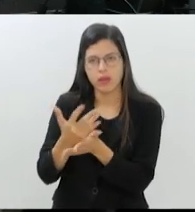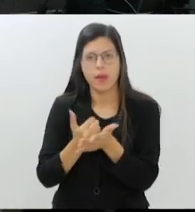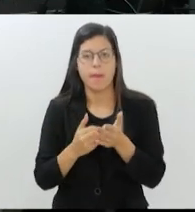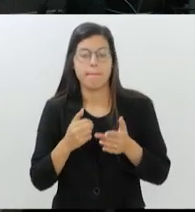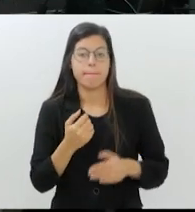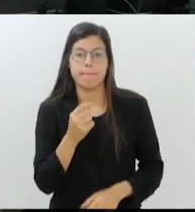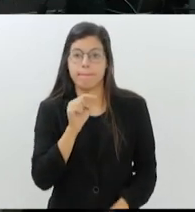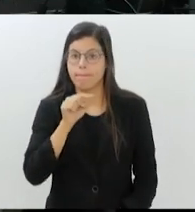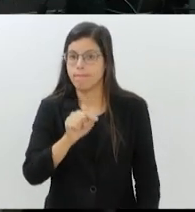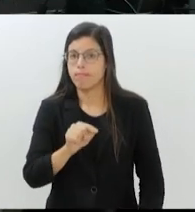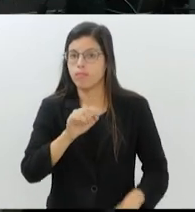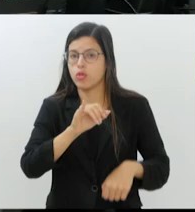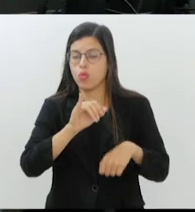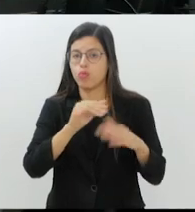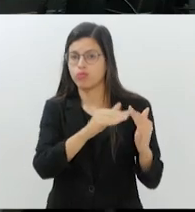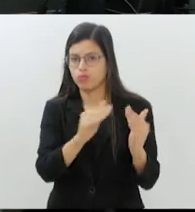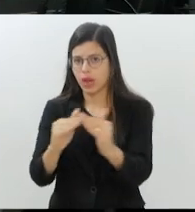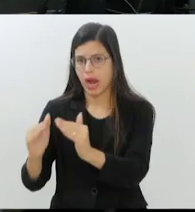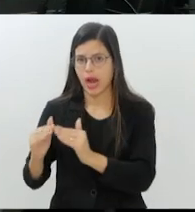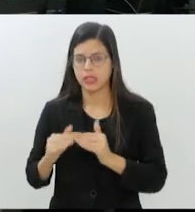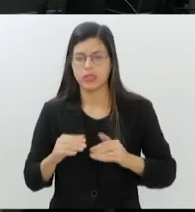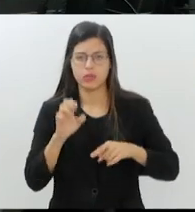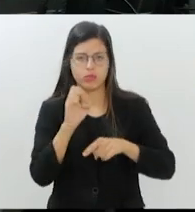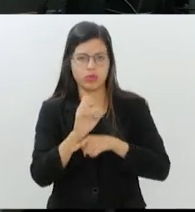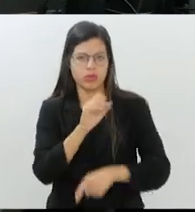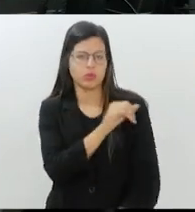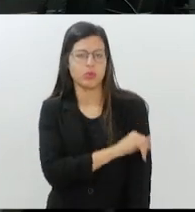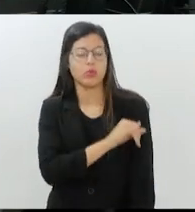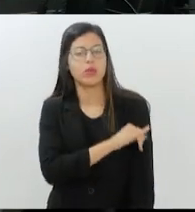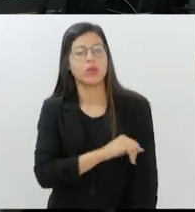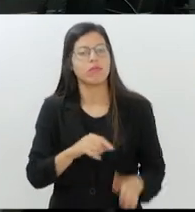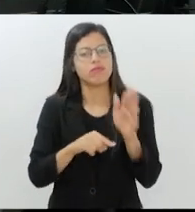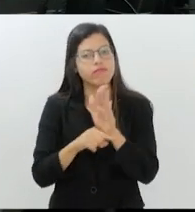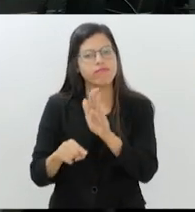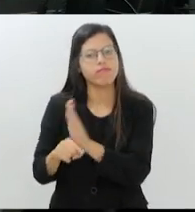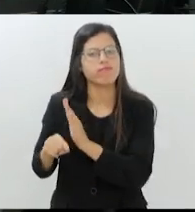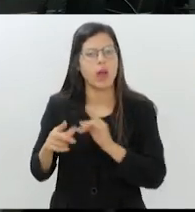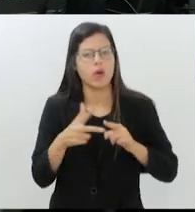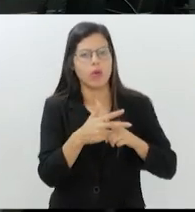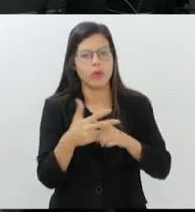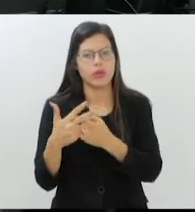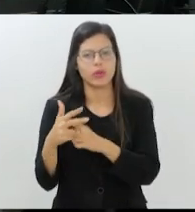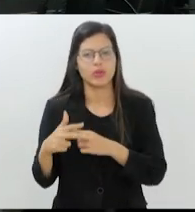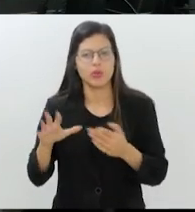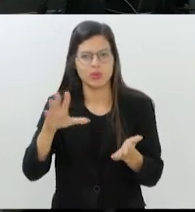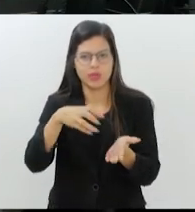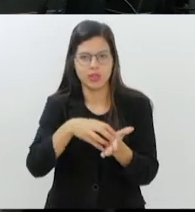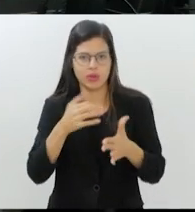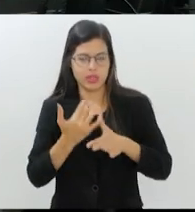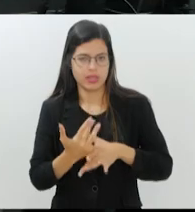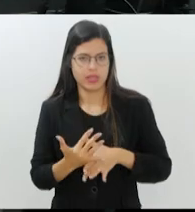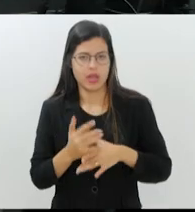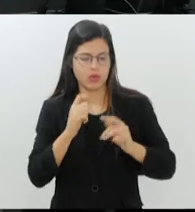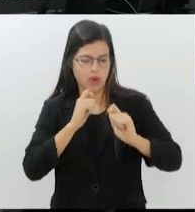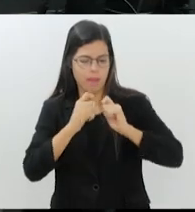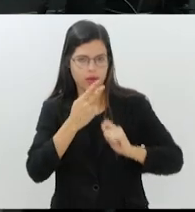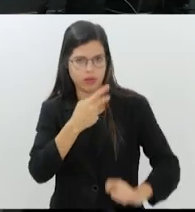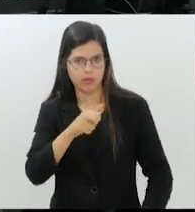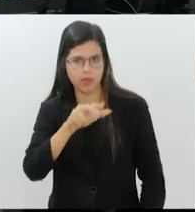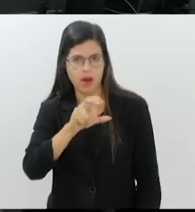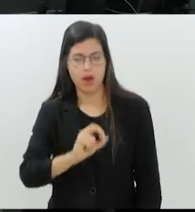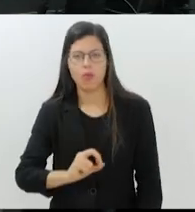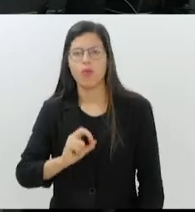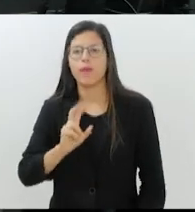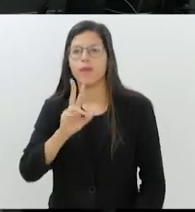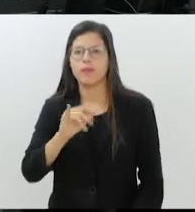imóveis espalhados pelo Estado do Rio de Janeiro e vem colaborando para a revitalização do centro da cidade. O repórter Paulo Vitor Viviani vai